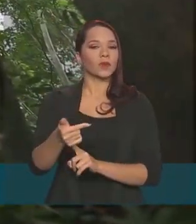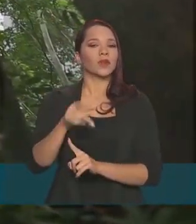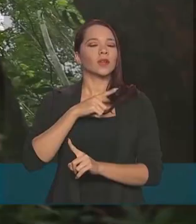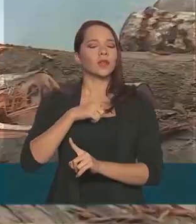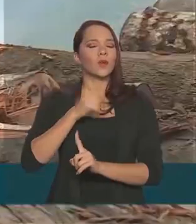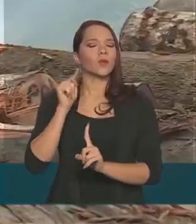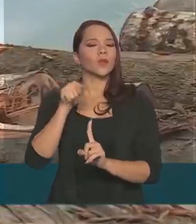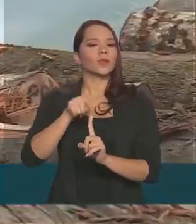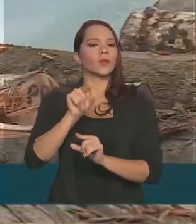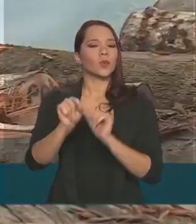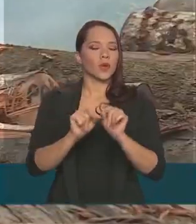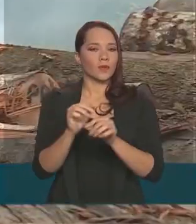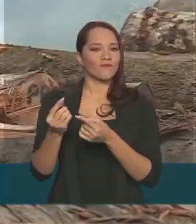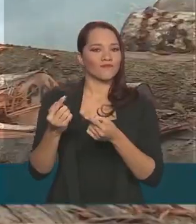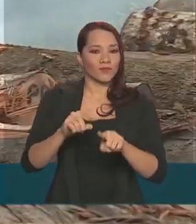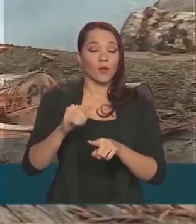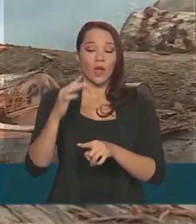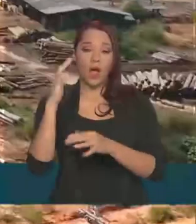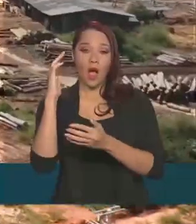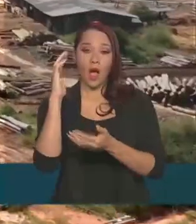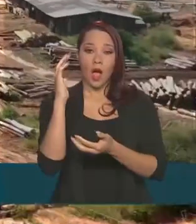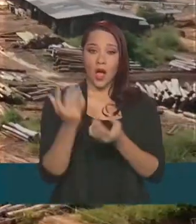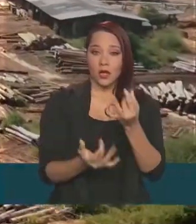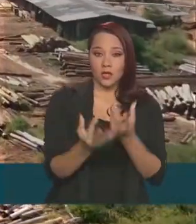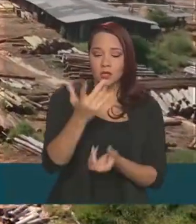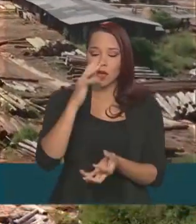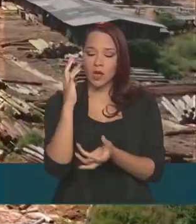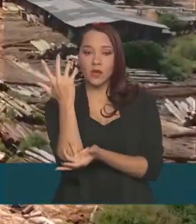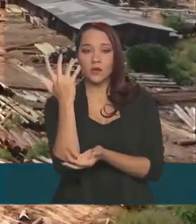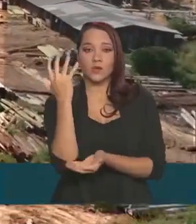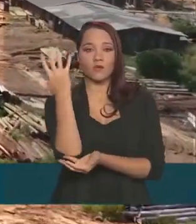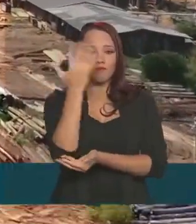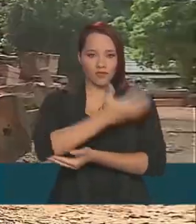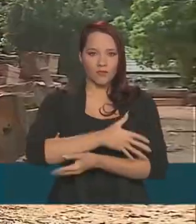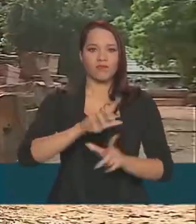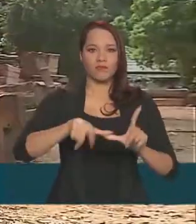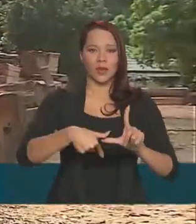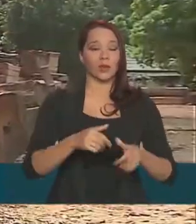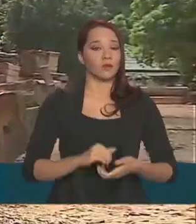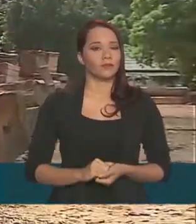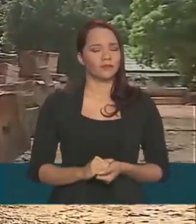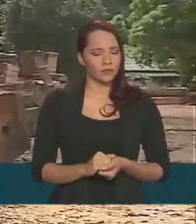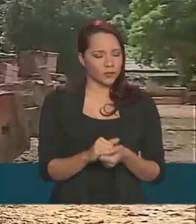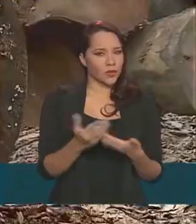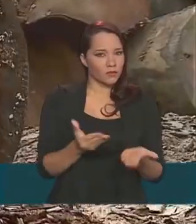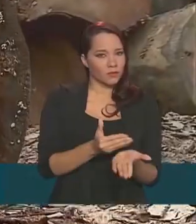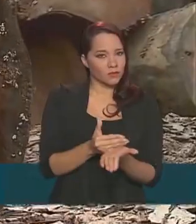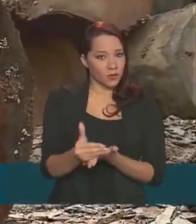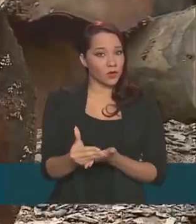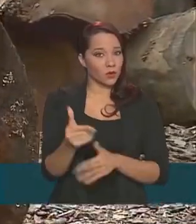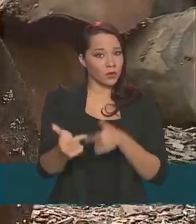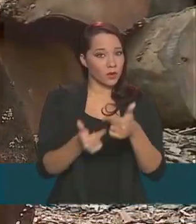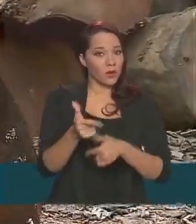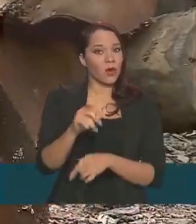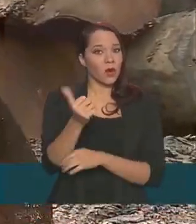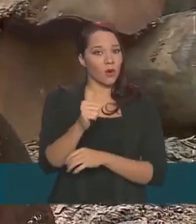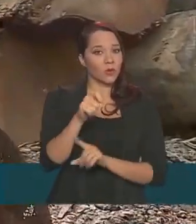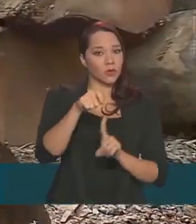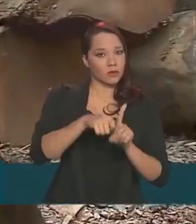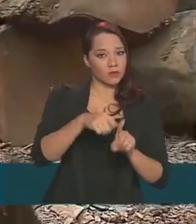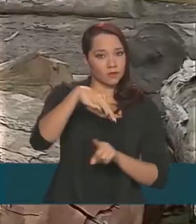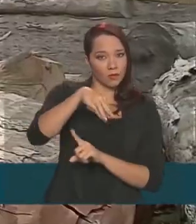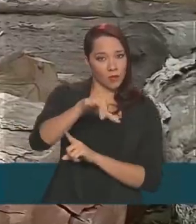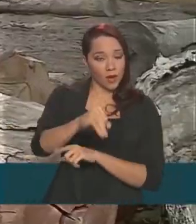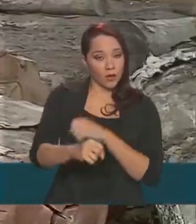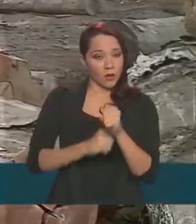tem como foco o combate a incêndios e ao desmatamento ilegal. Desde que a operação começou em 11 de maio